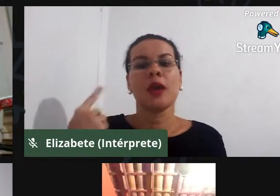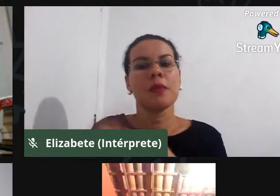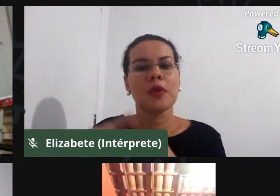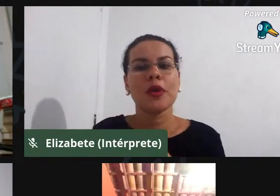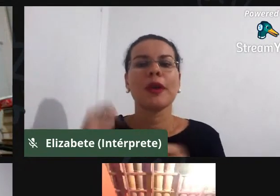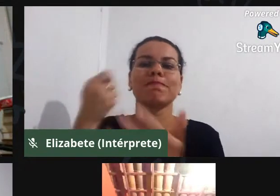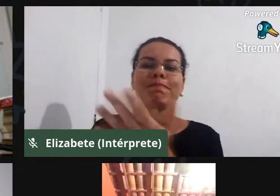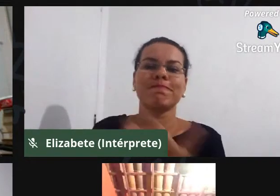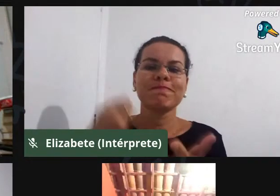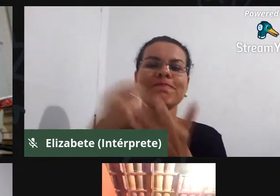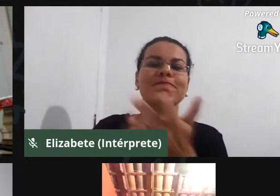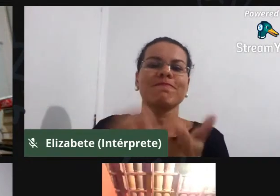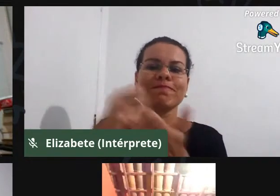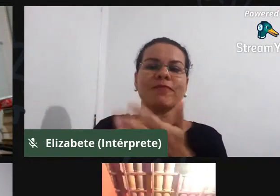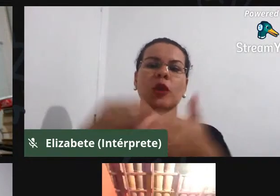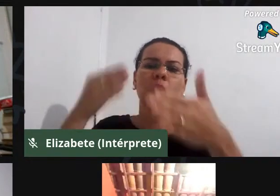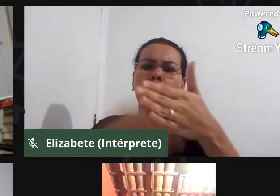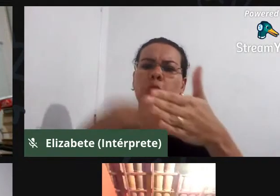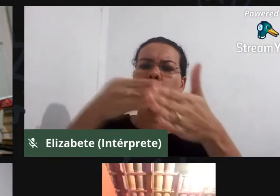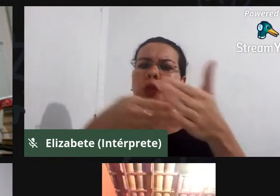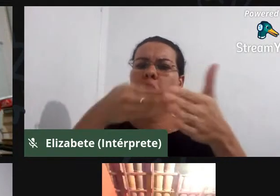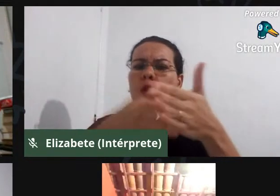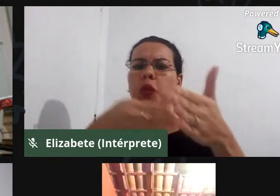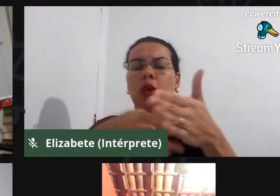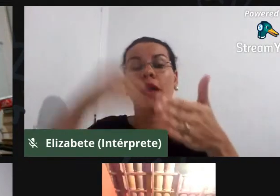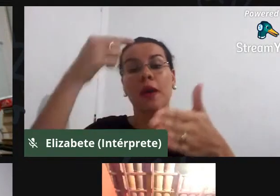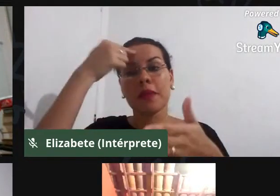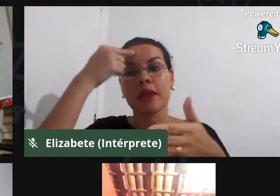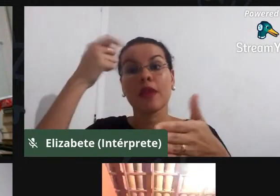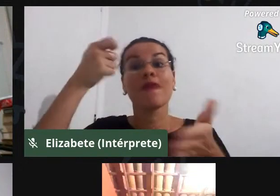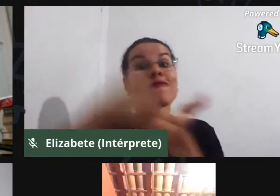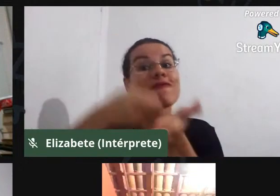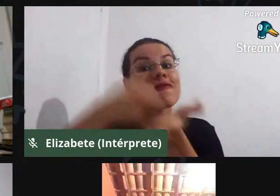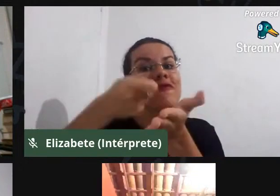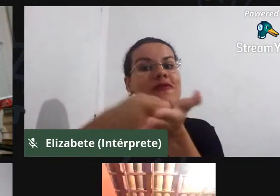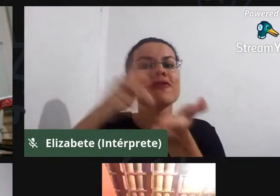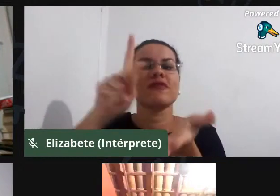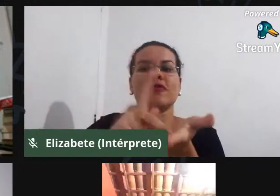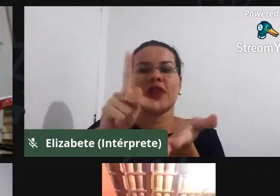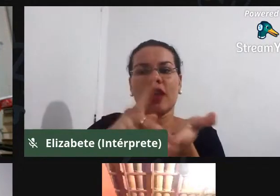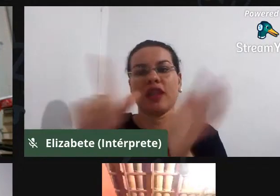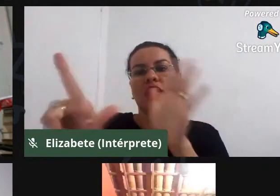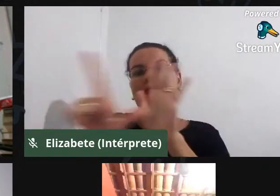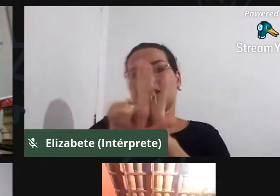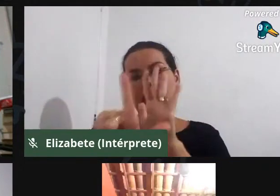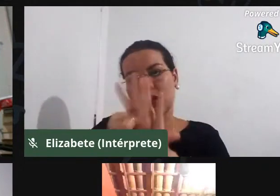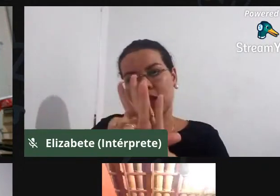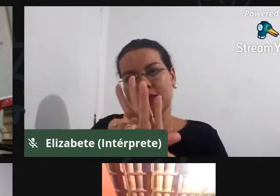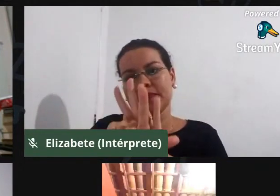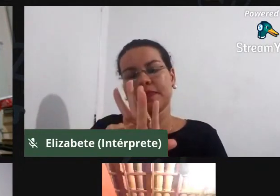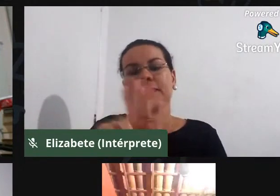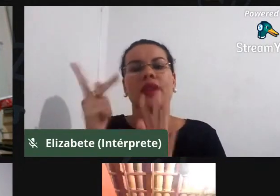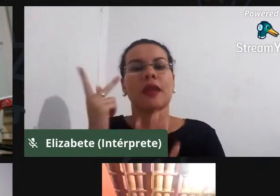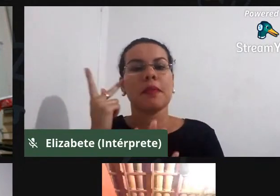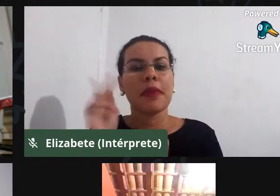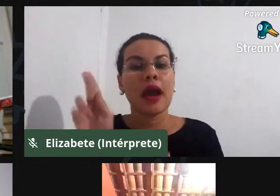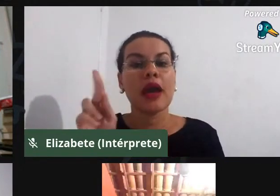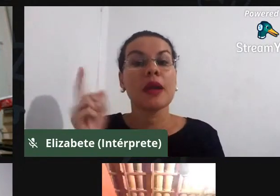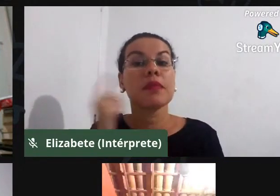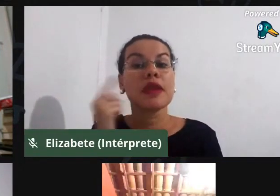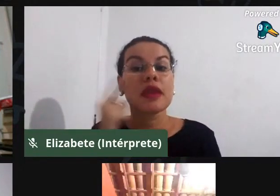pela efetivação, né, pela prática concreta no sentido de que essa educação,